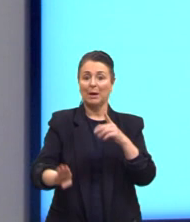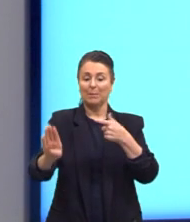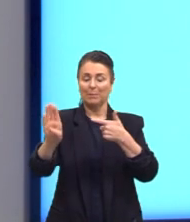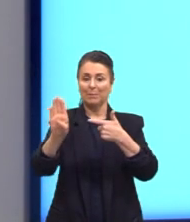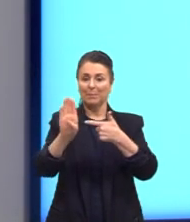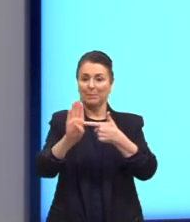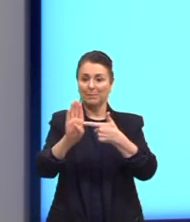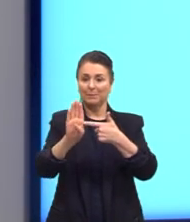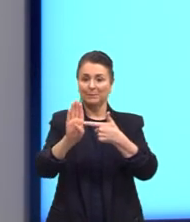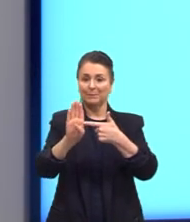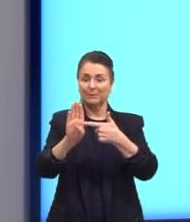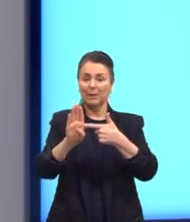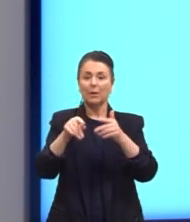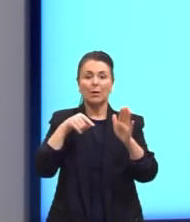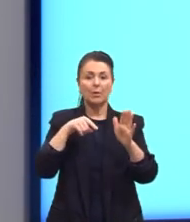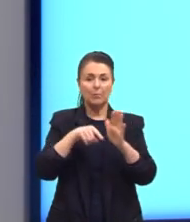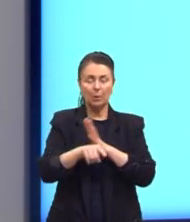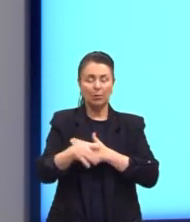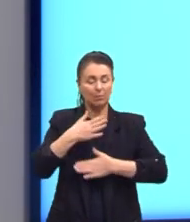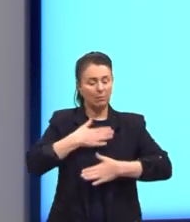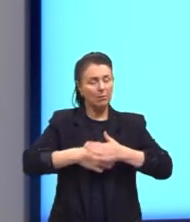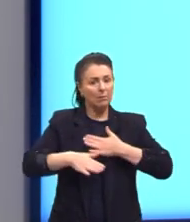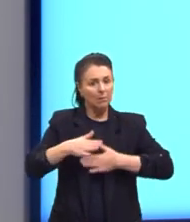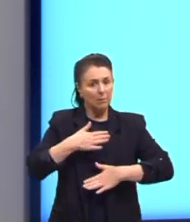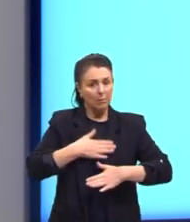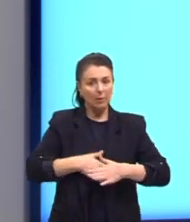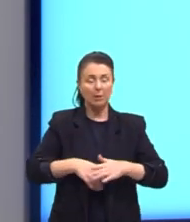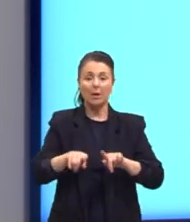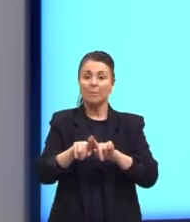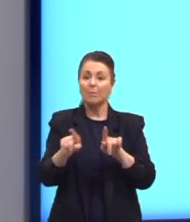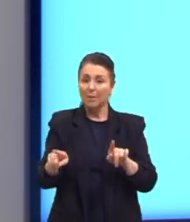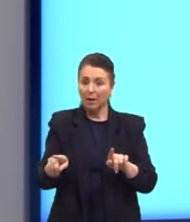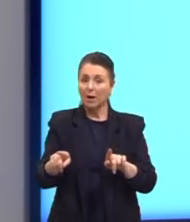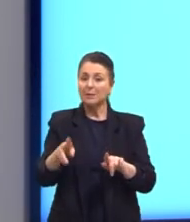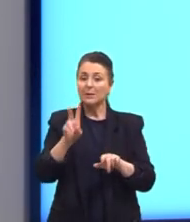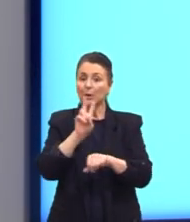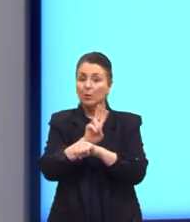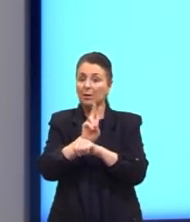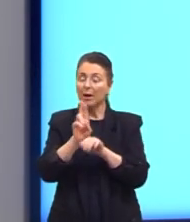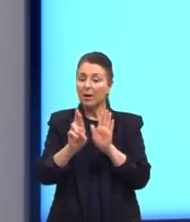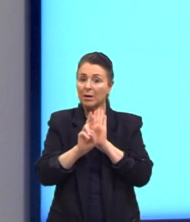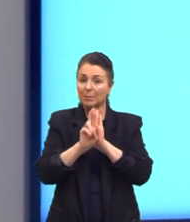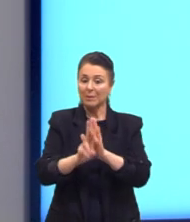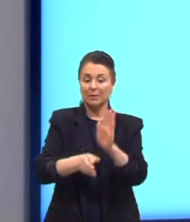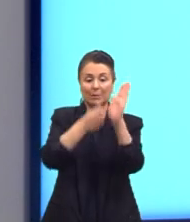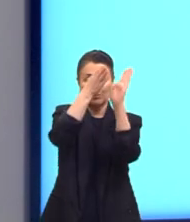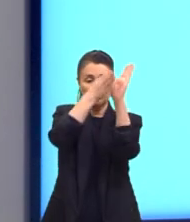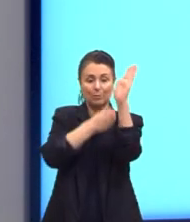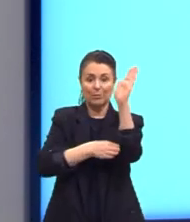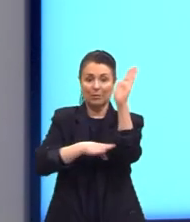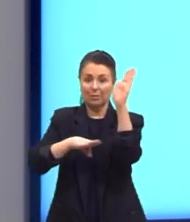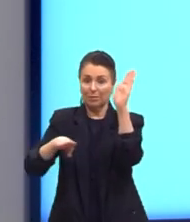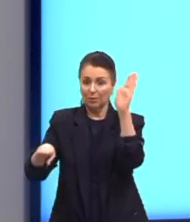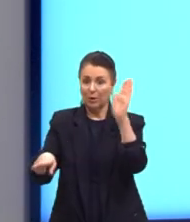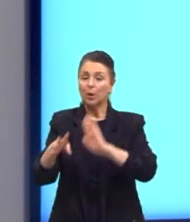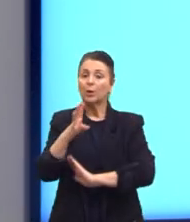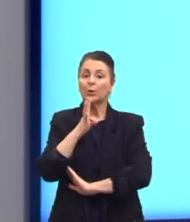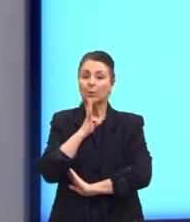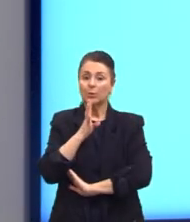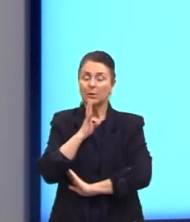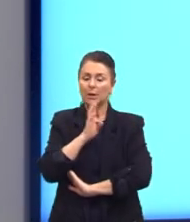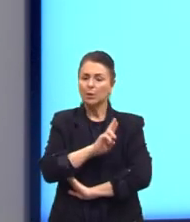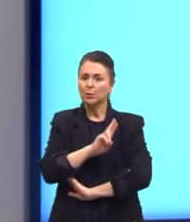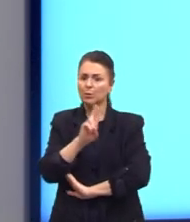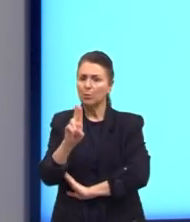Essa questão, ela é uma questão bem tranquila, né? Mas envolve essa representação ali do plano cartesiano, conhecer, né, esses